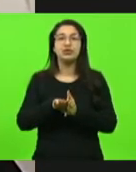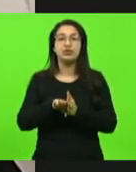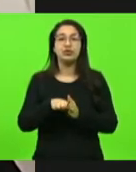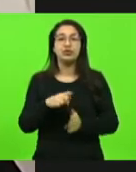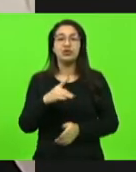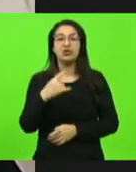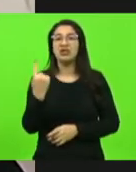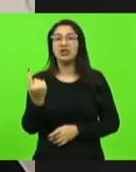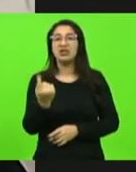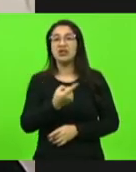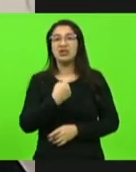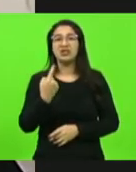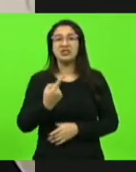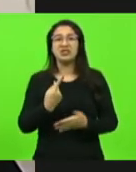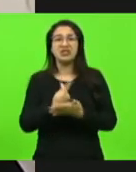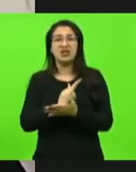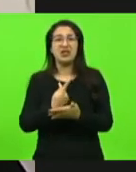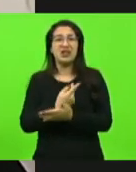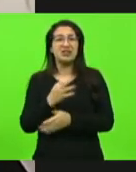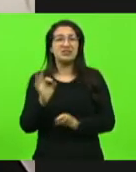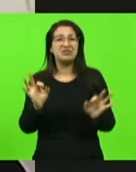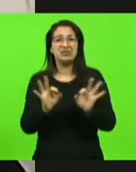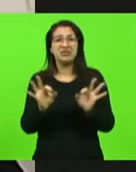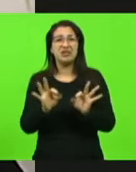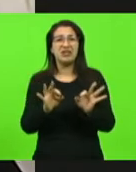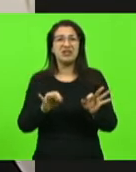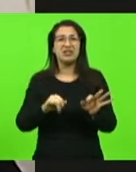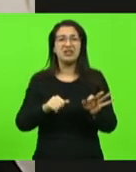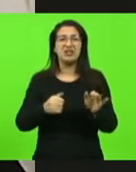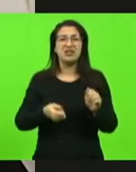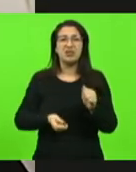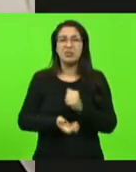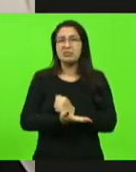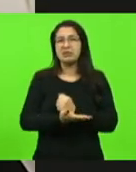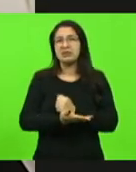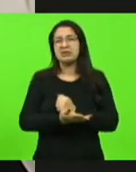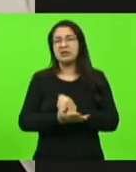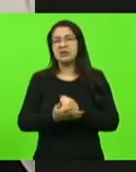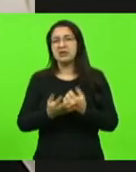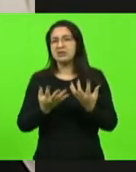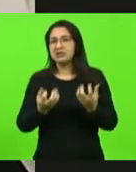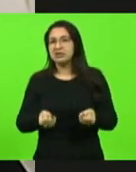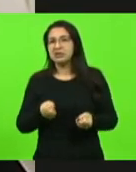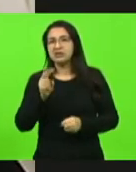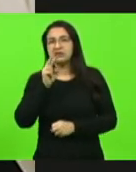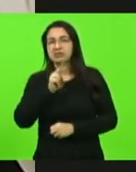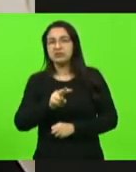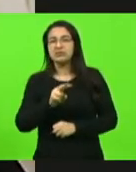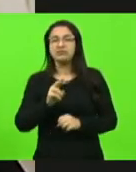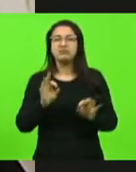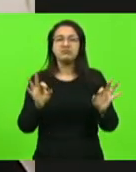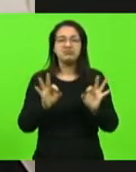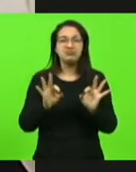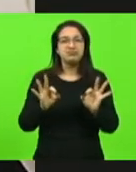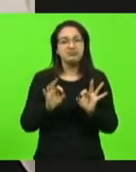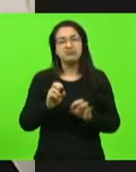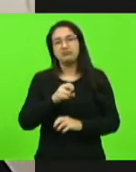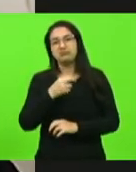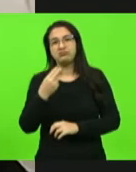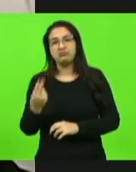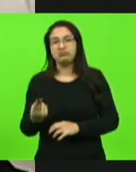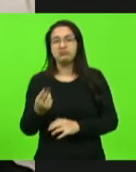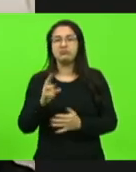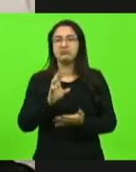mácula, sem estar sendo condenado por corrupção ativa, por corrupção passiva, sem estar sendo condenado por malversação contratual,